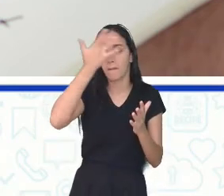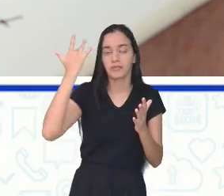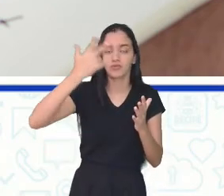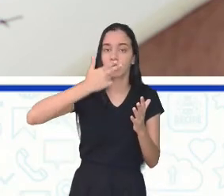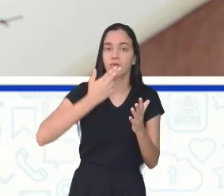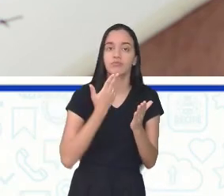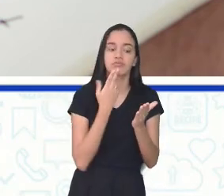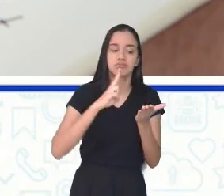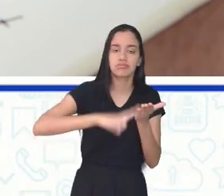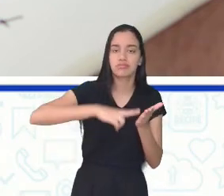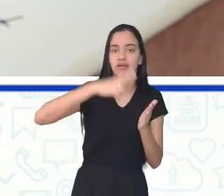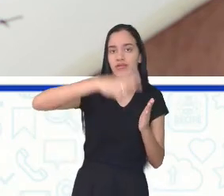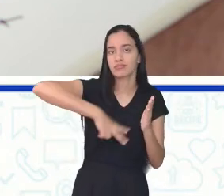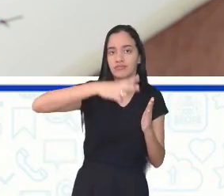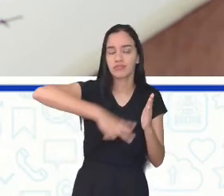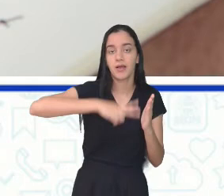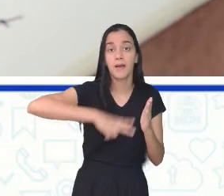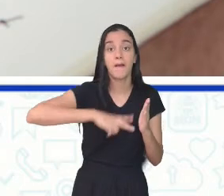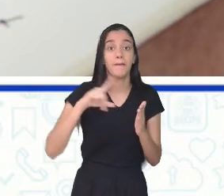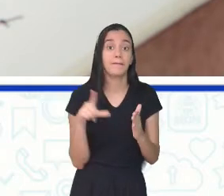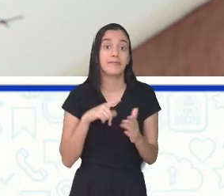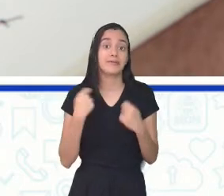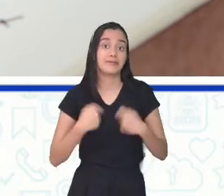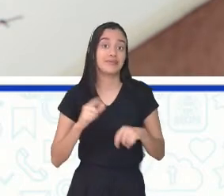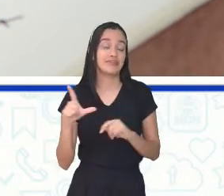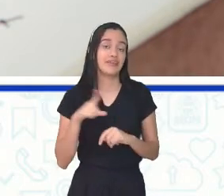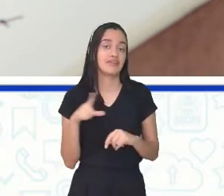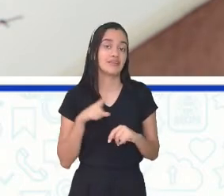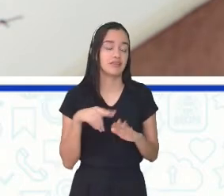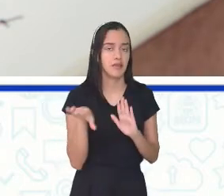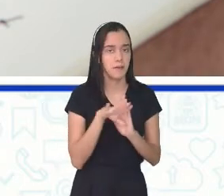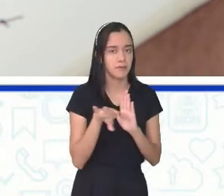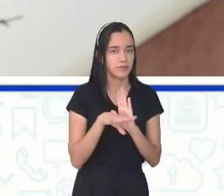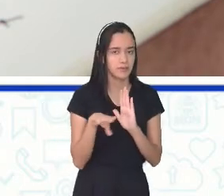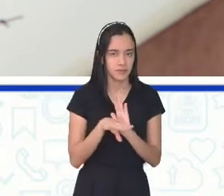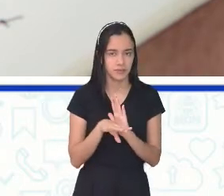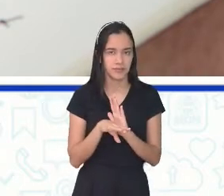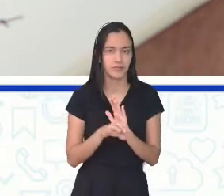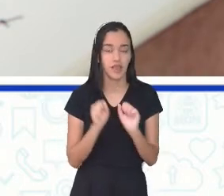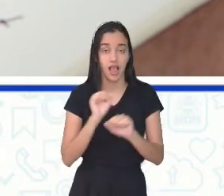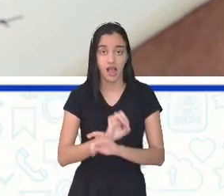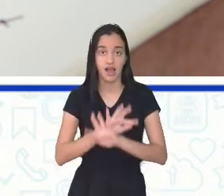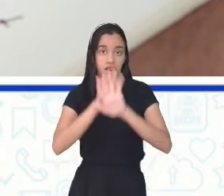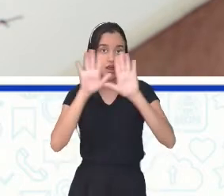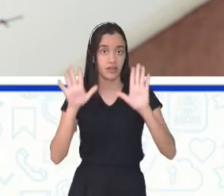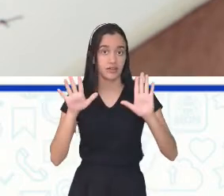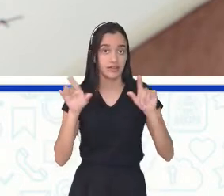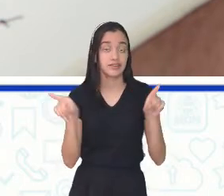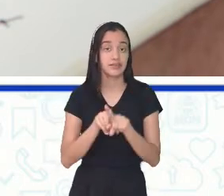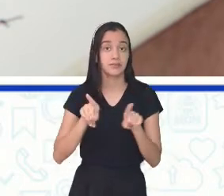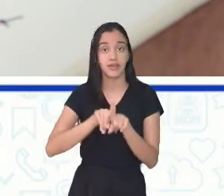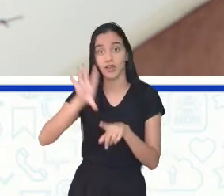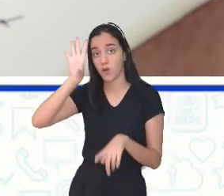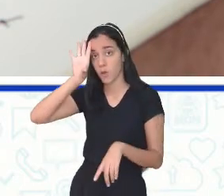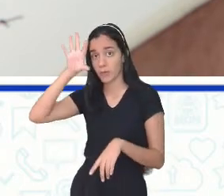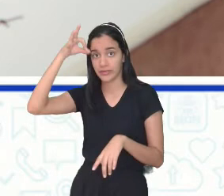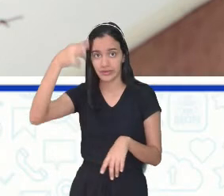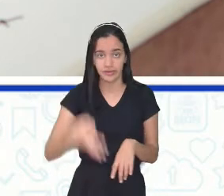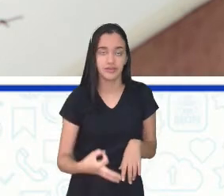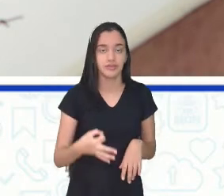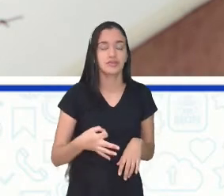exemplo, a um jornal precisa ter determinados elementos para que esteja clara e compreensível.